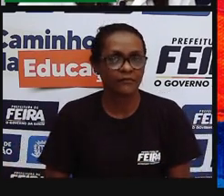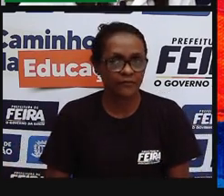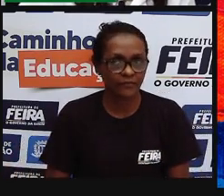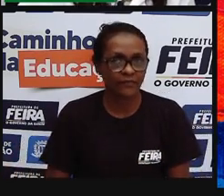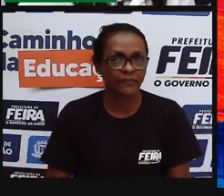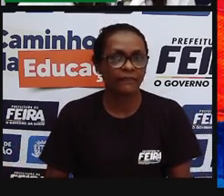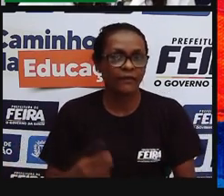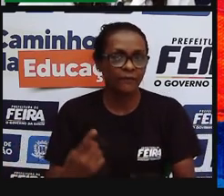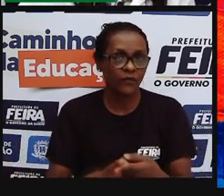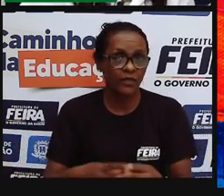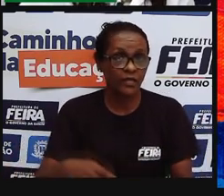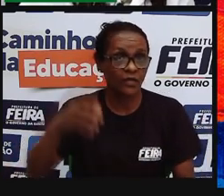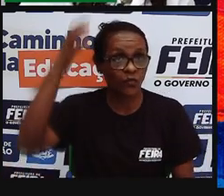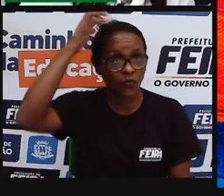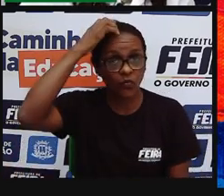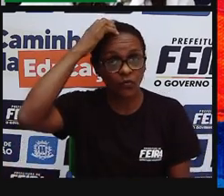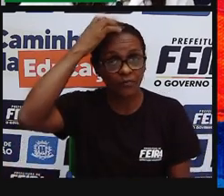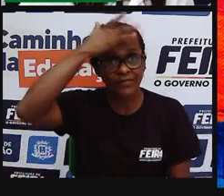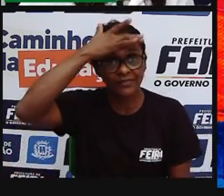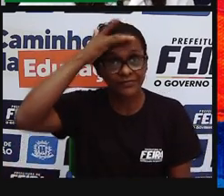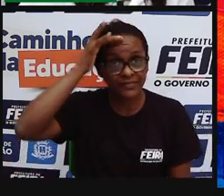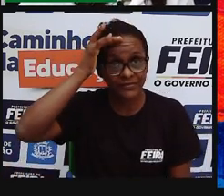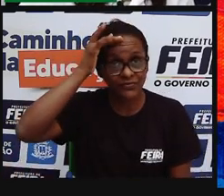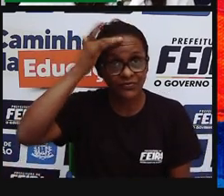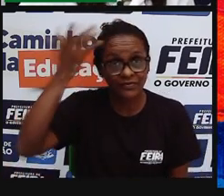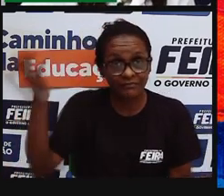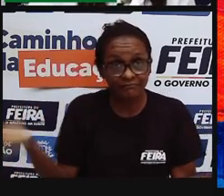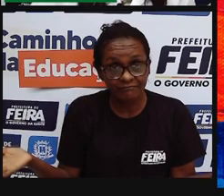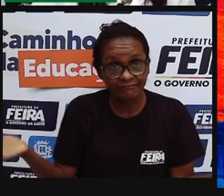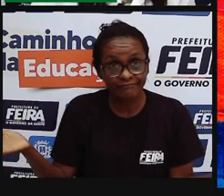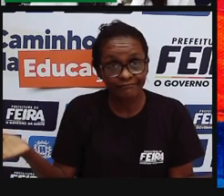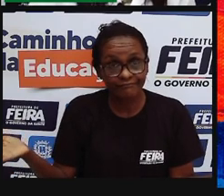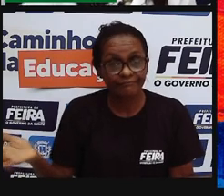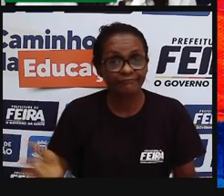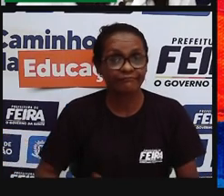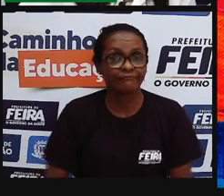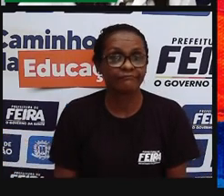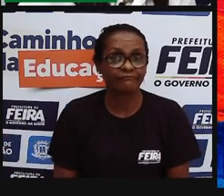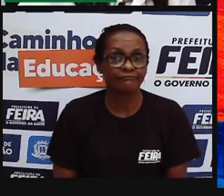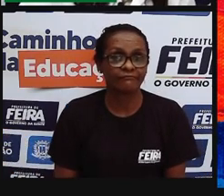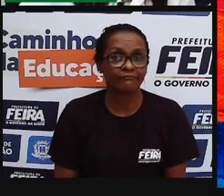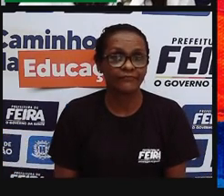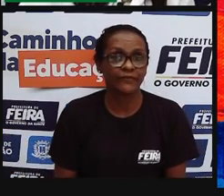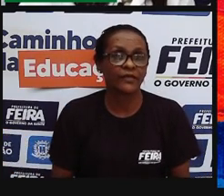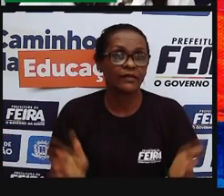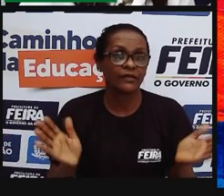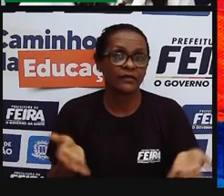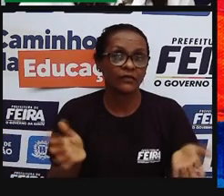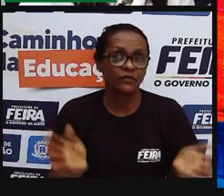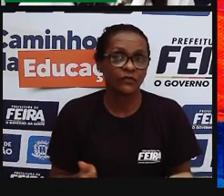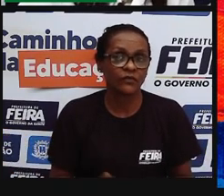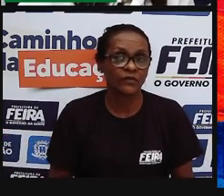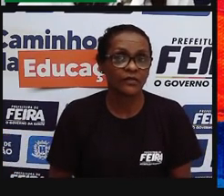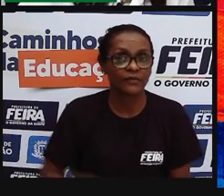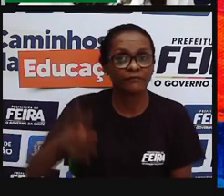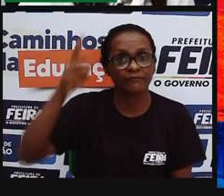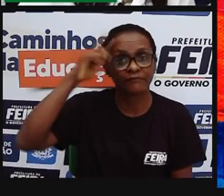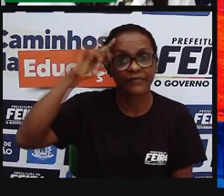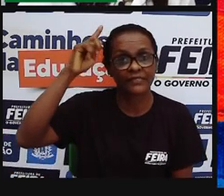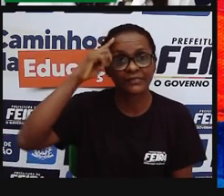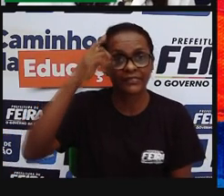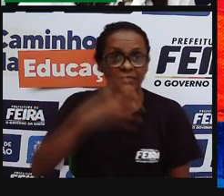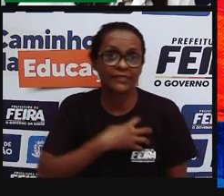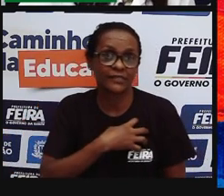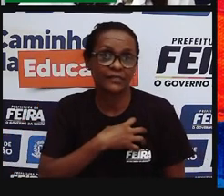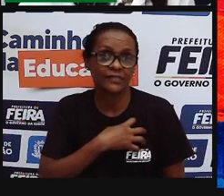deteriorados por nós, né, infelizmente, por nós seres humanos. E aí, pra gente pensar aqui na Bahia, né,